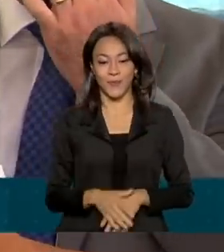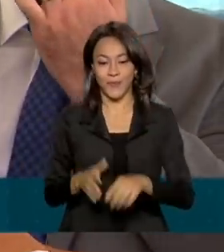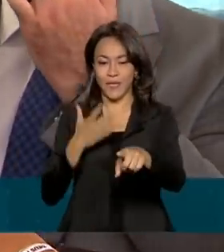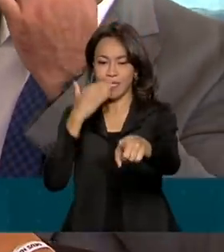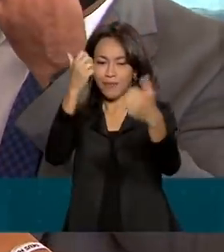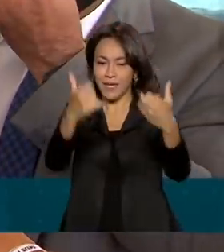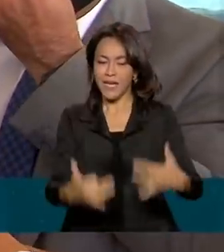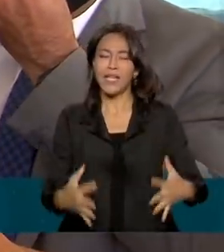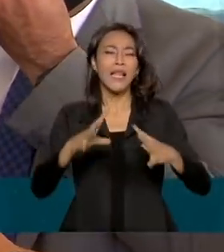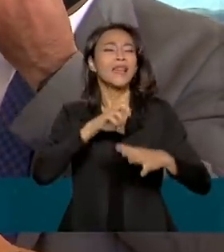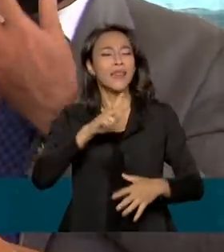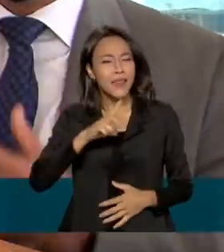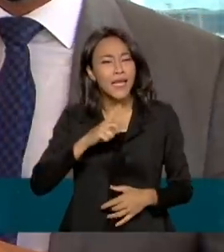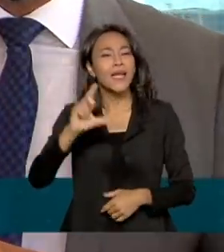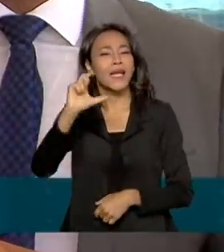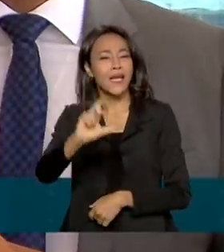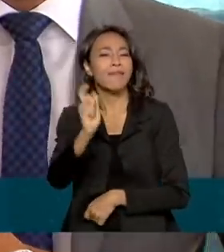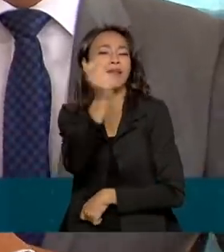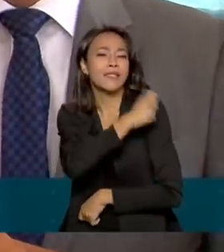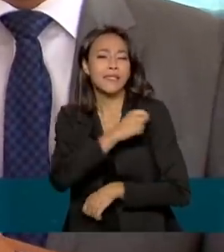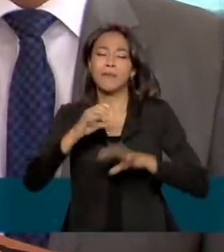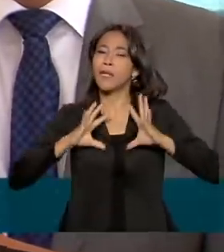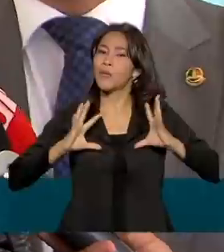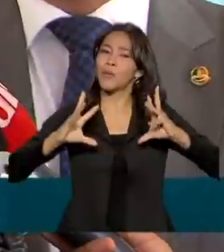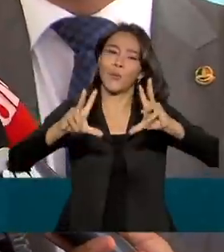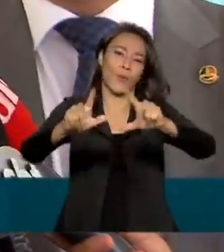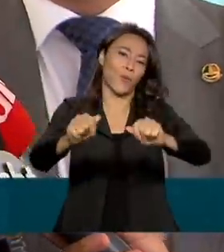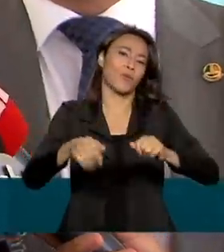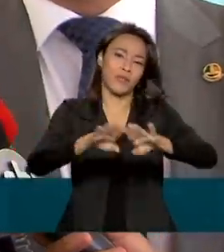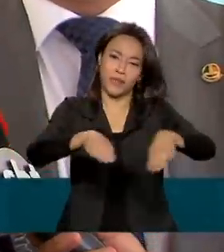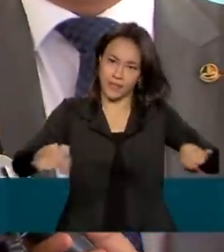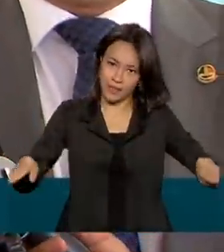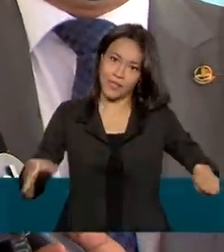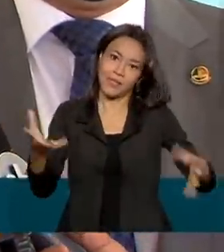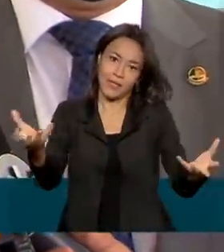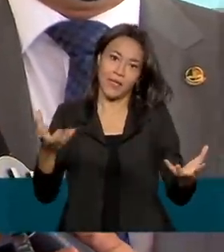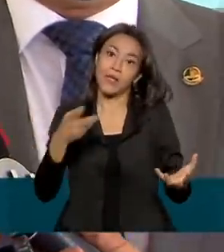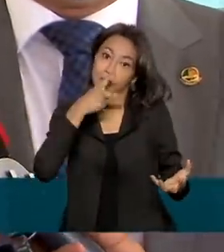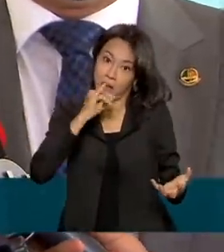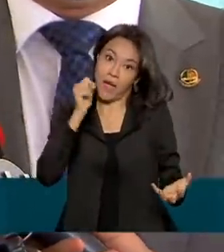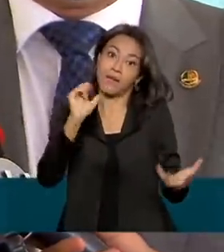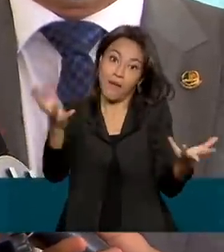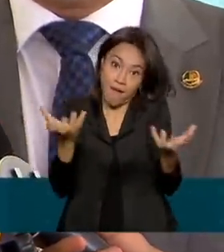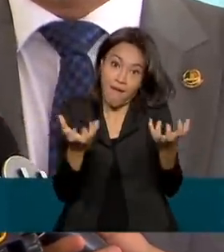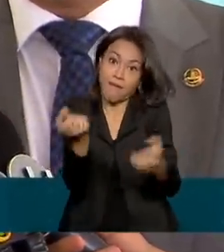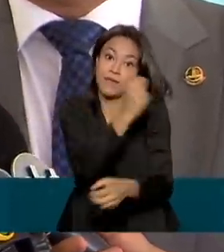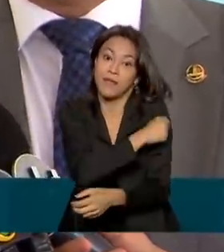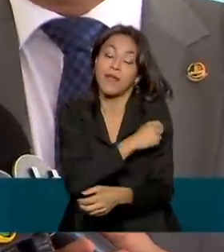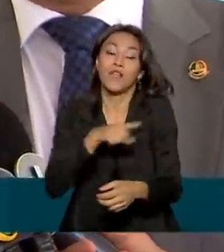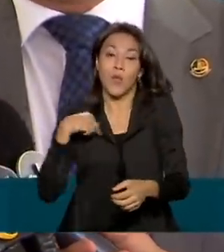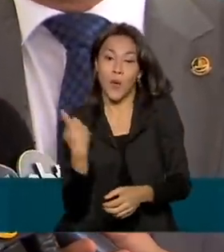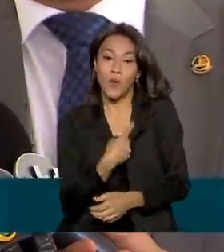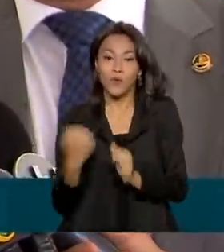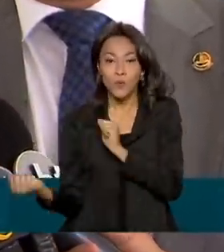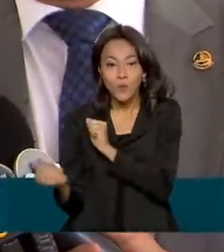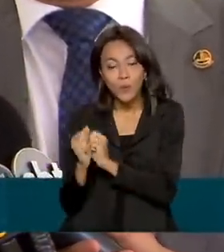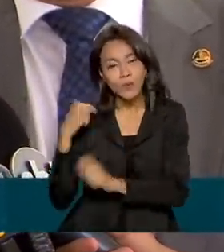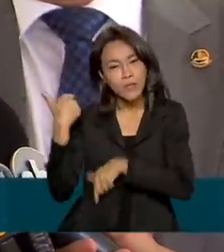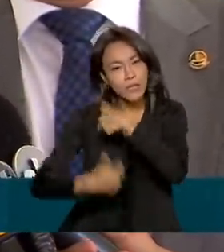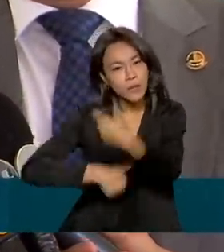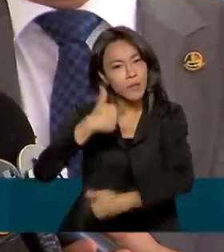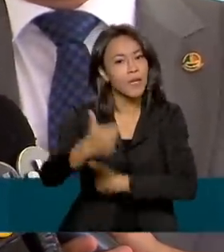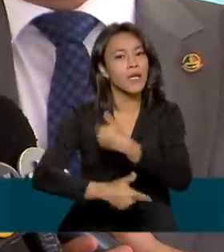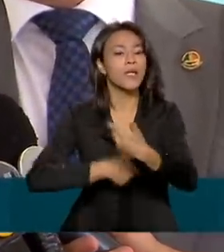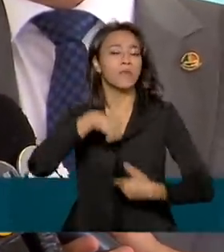todos os pais que quiserem vacinar seus filhos. Estamos aqui trabalhando juntos, muito empenhados, para que o